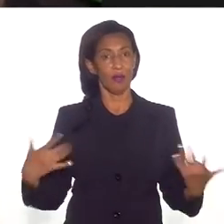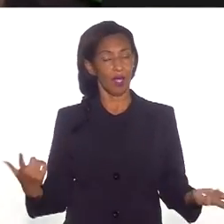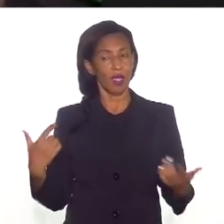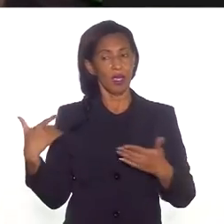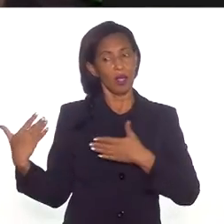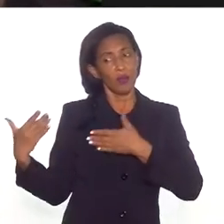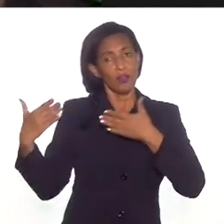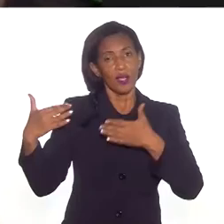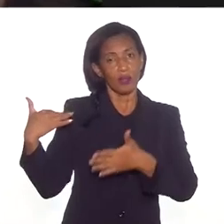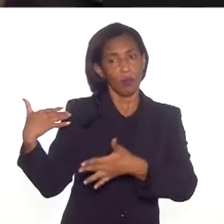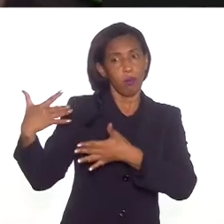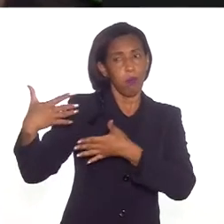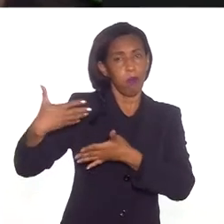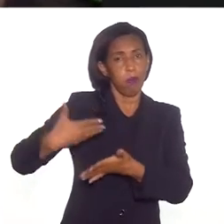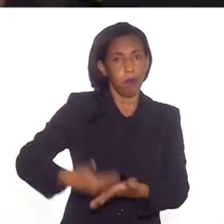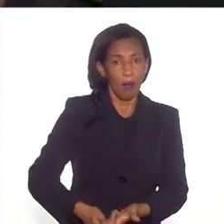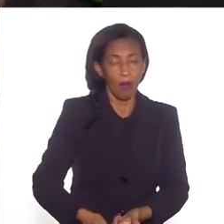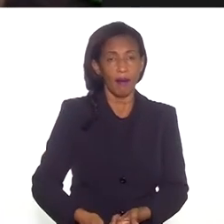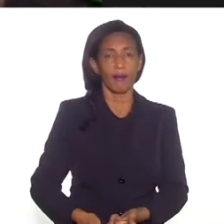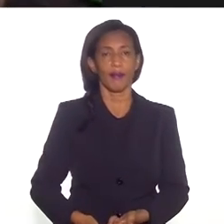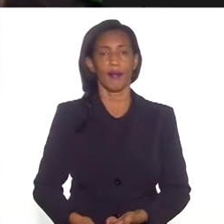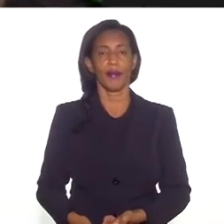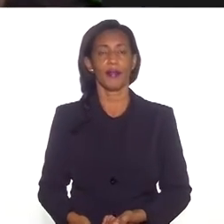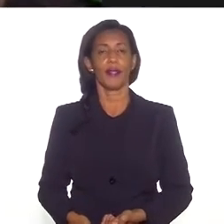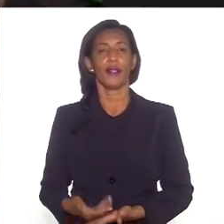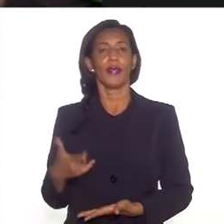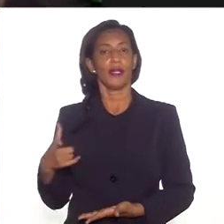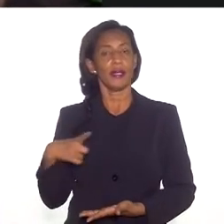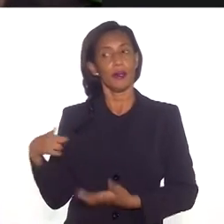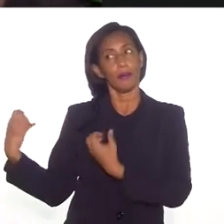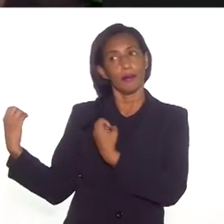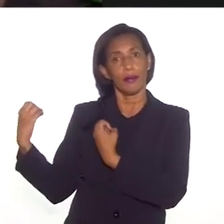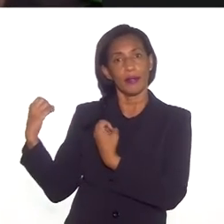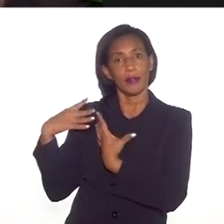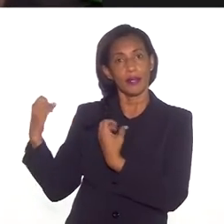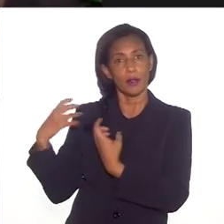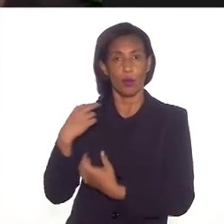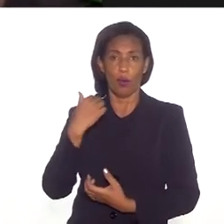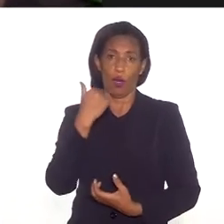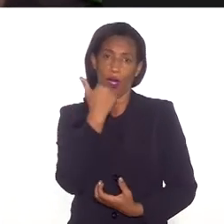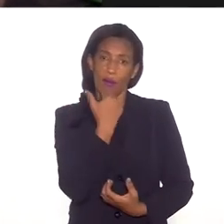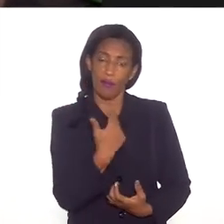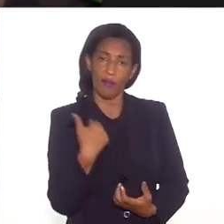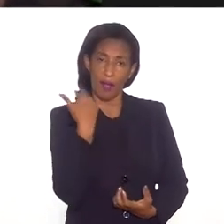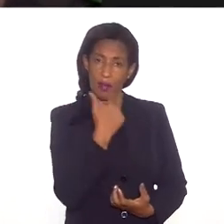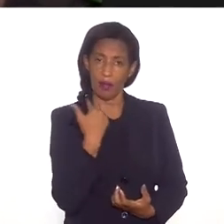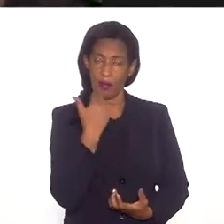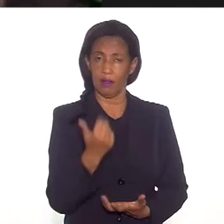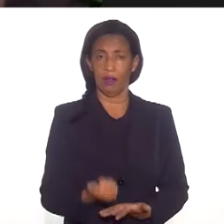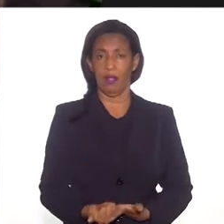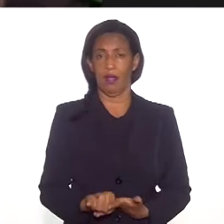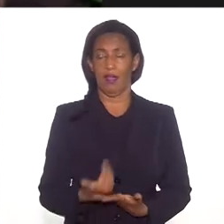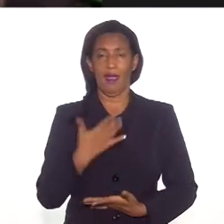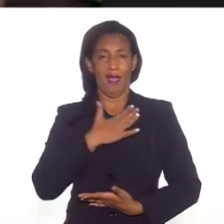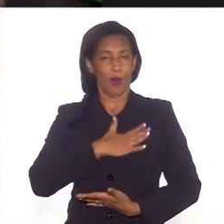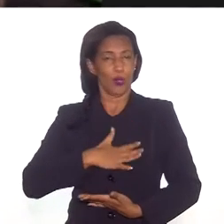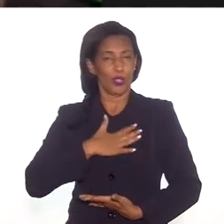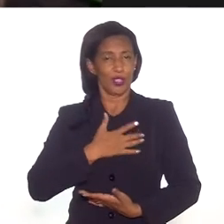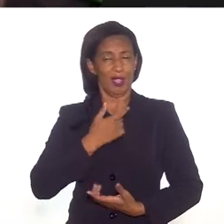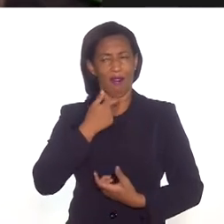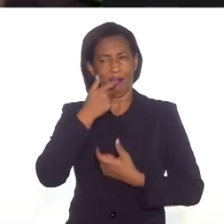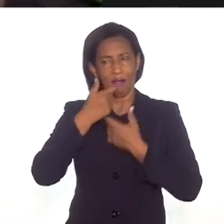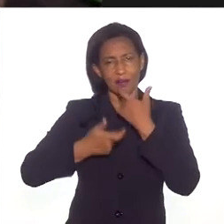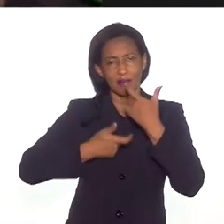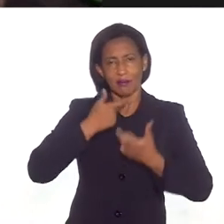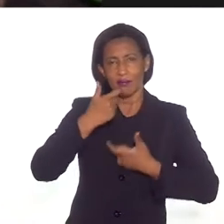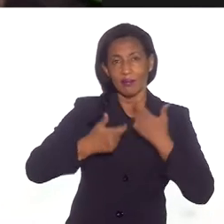E eu vinha de uma tradição que me ensinou a falar, me ensinou a gostar da